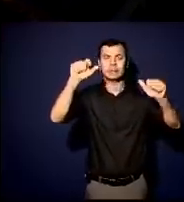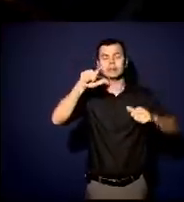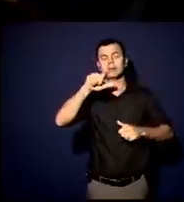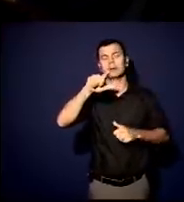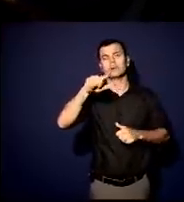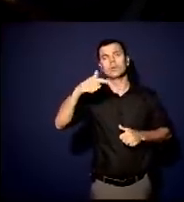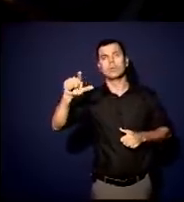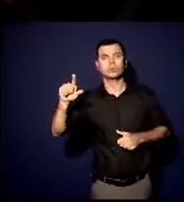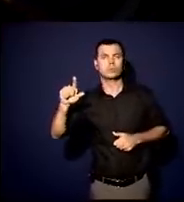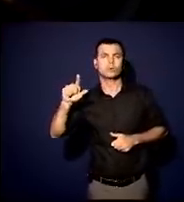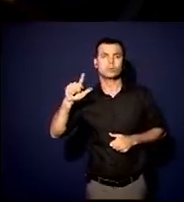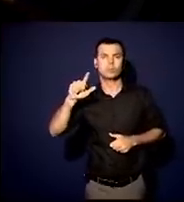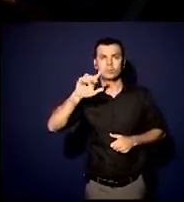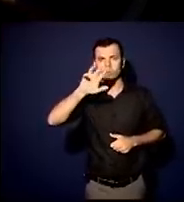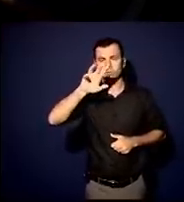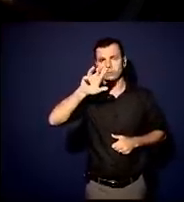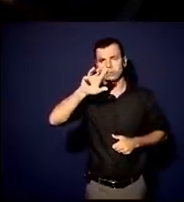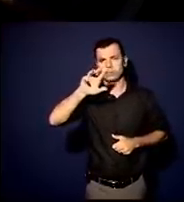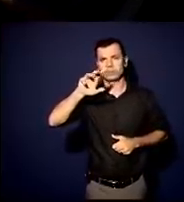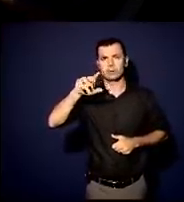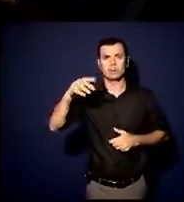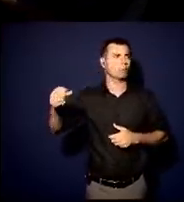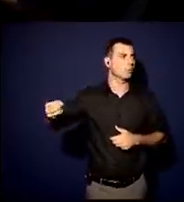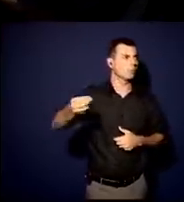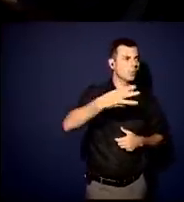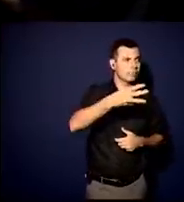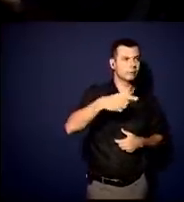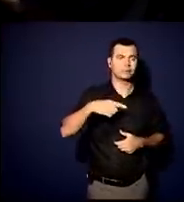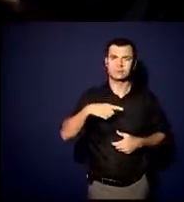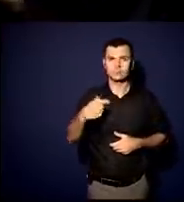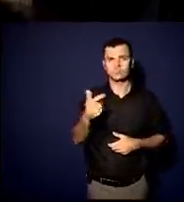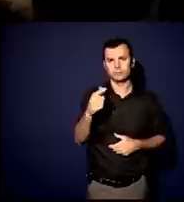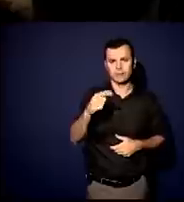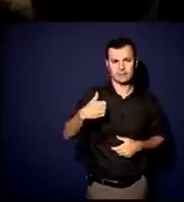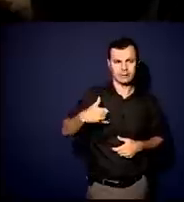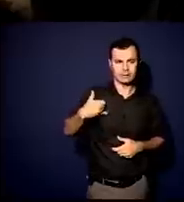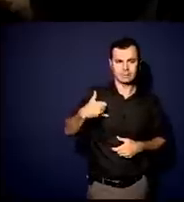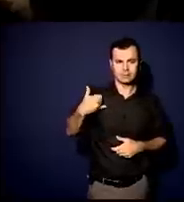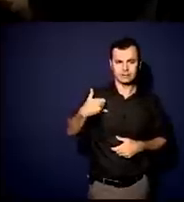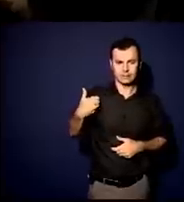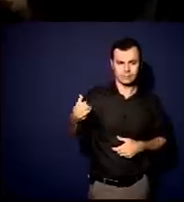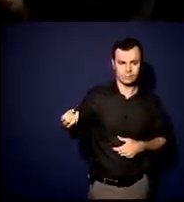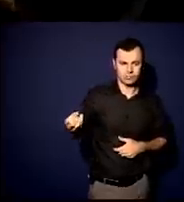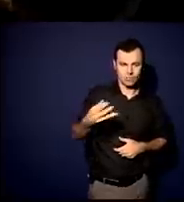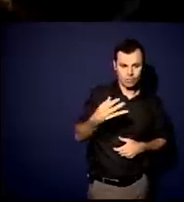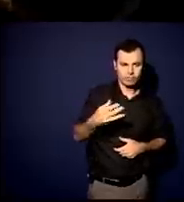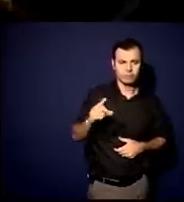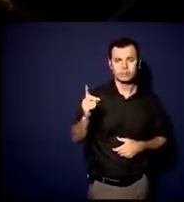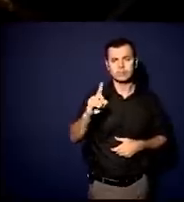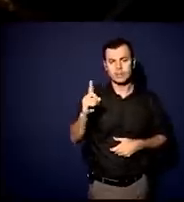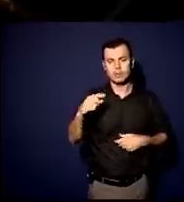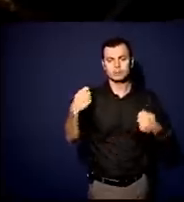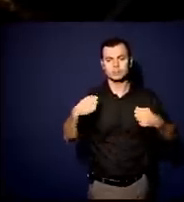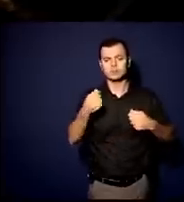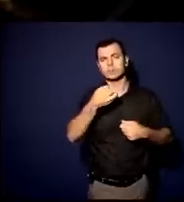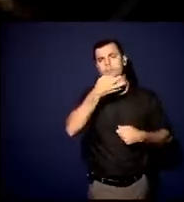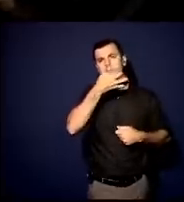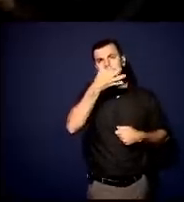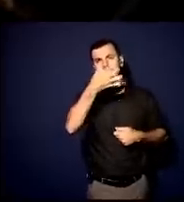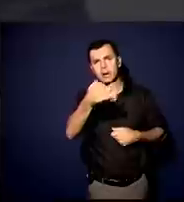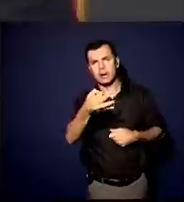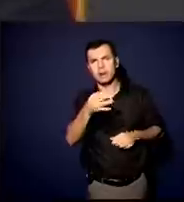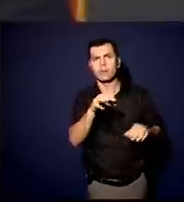geração, e a geração não é de idade. A nova geração que eu falo não é de idade. É de tese, é de projeto,